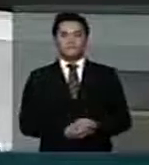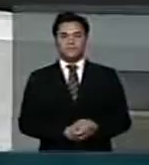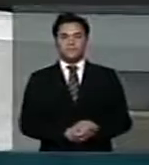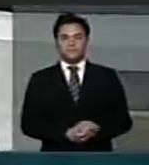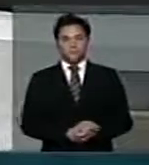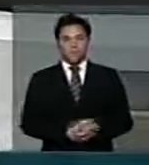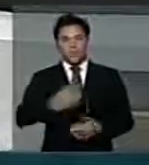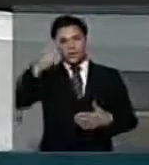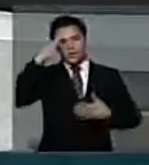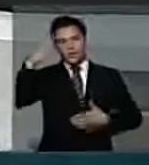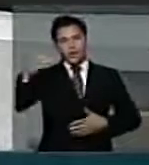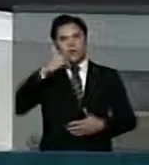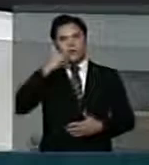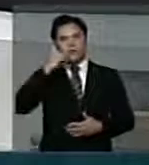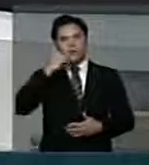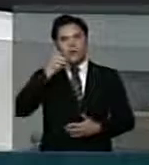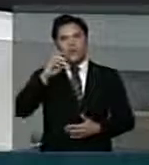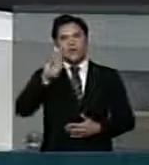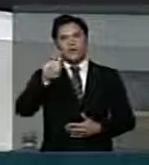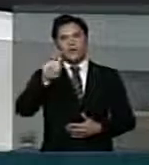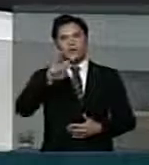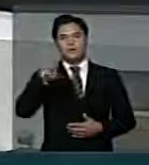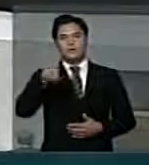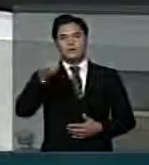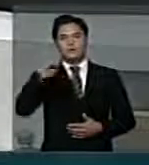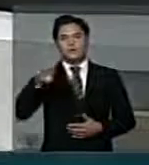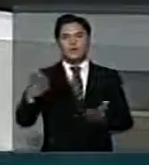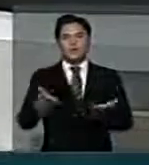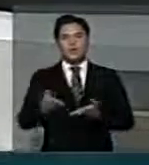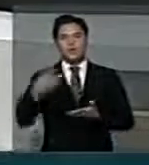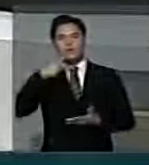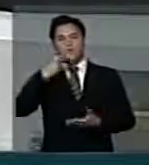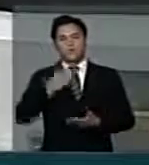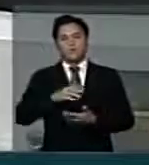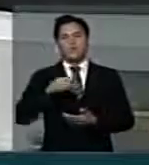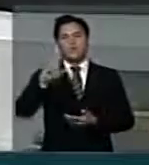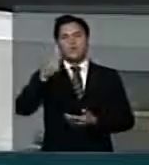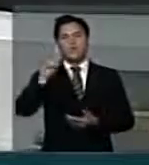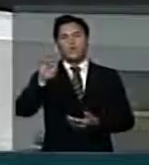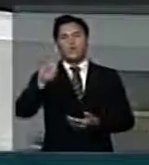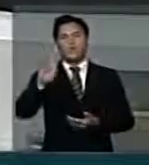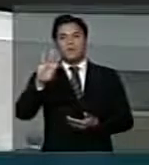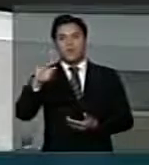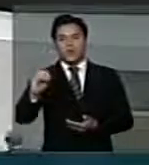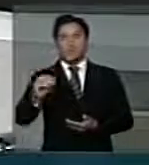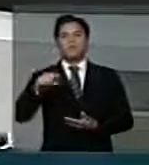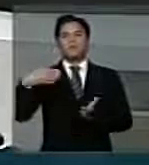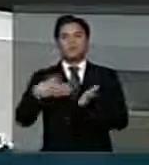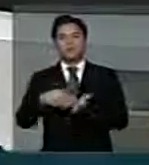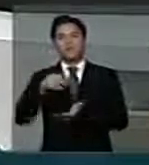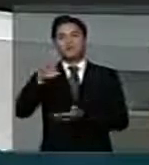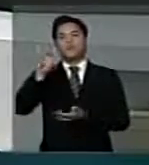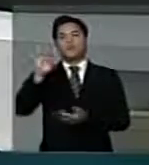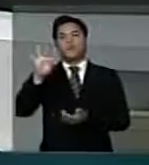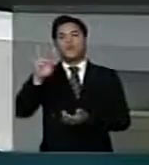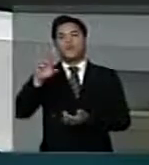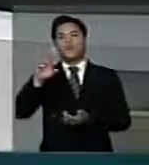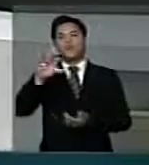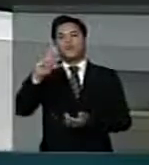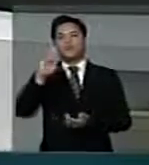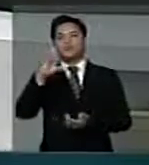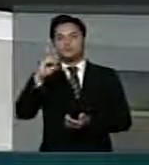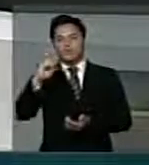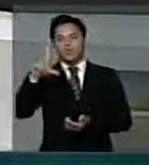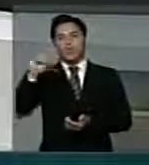Obrigado, deputado Bezuini, deputado Roberto de Lucena e para encerrar, deputado Chico Lopes. Senhor